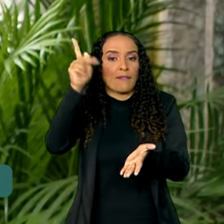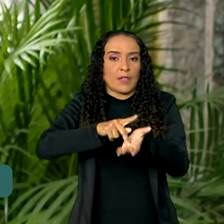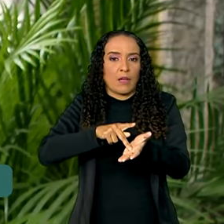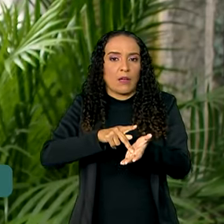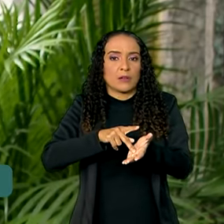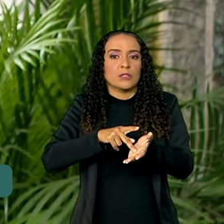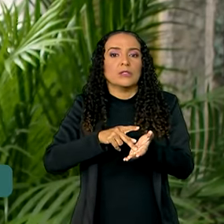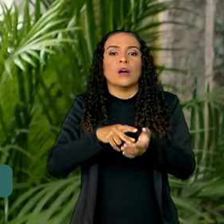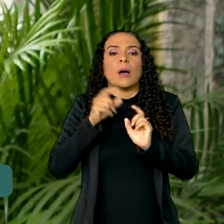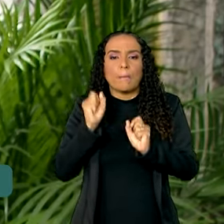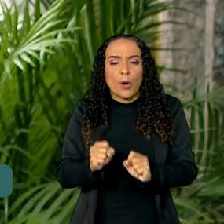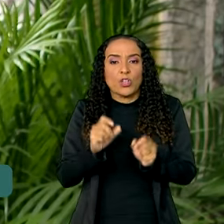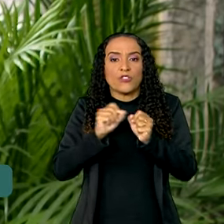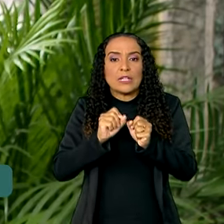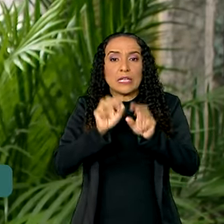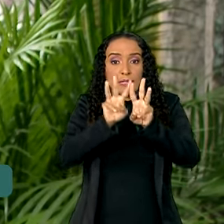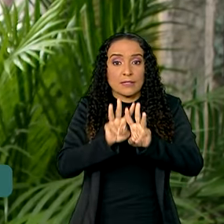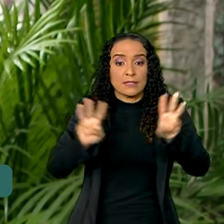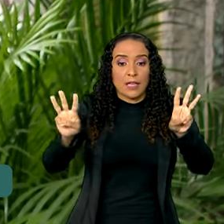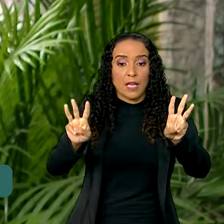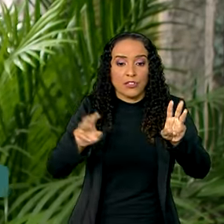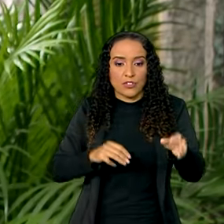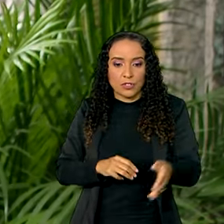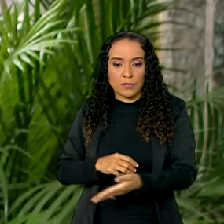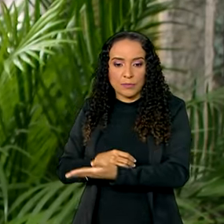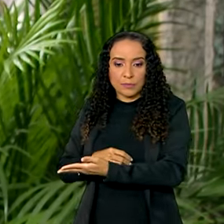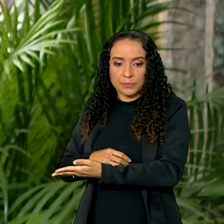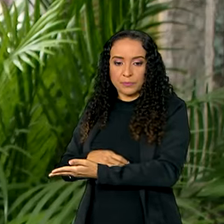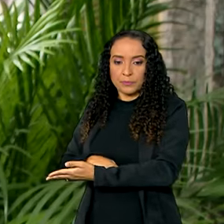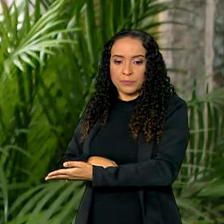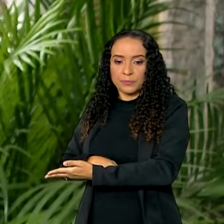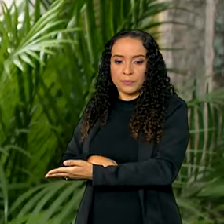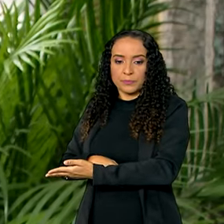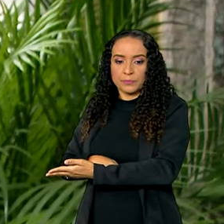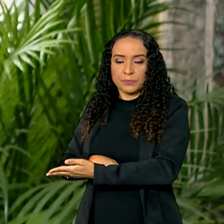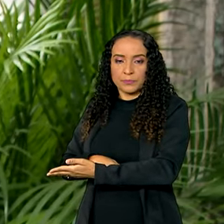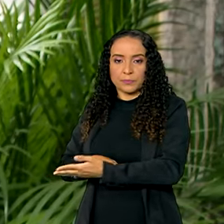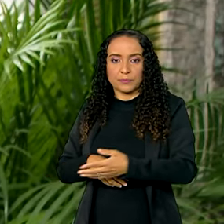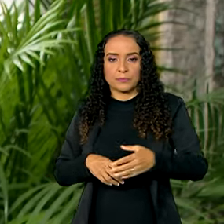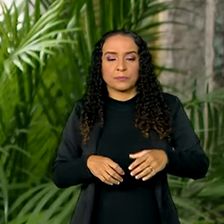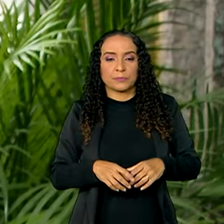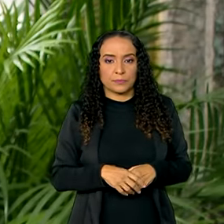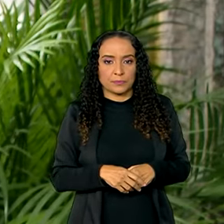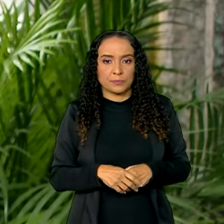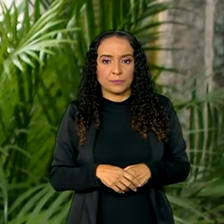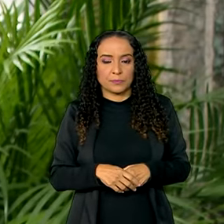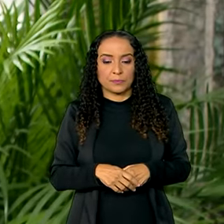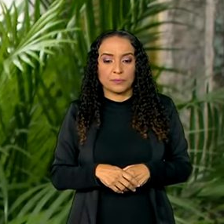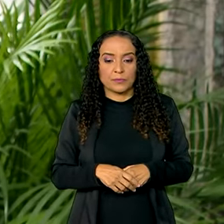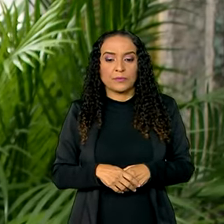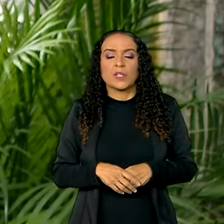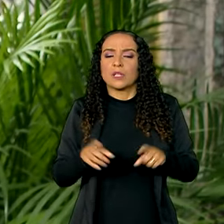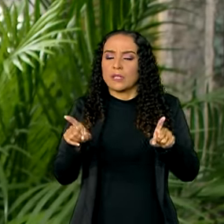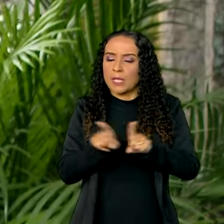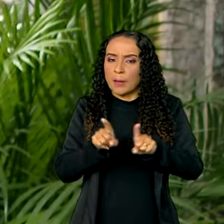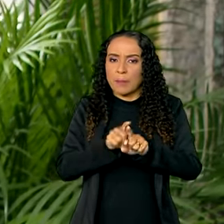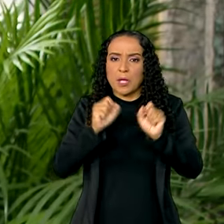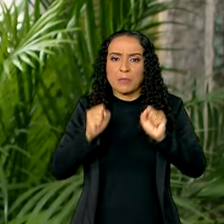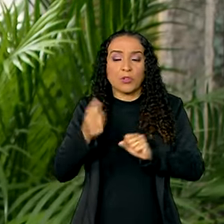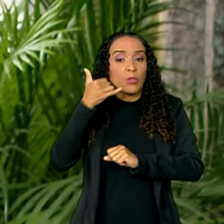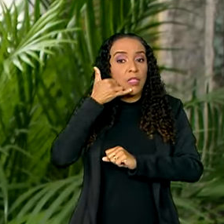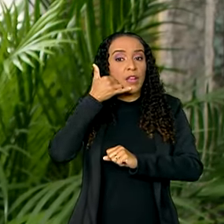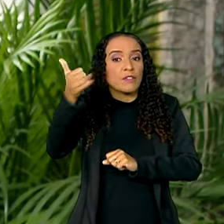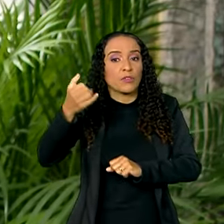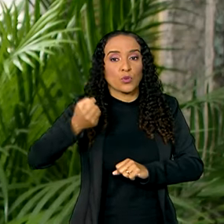Essa checagem pode ser feita no site www.gov.br.mds, pode ser feita pelo